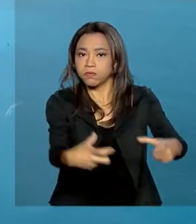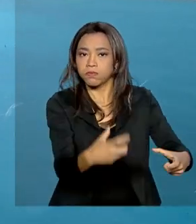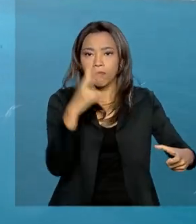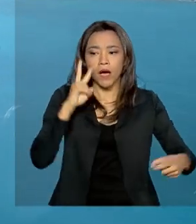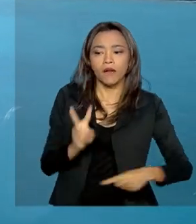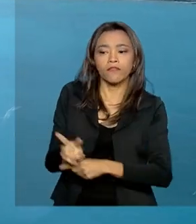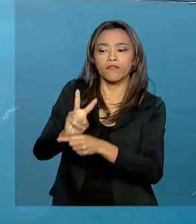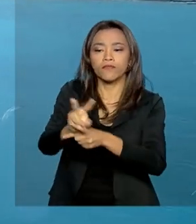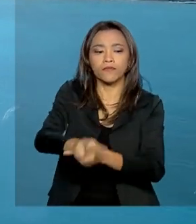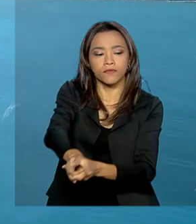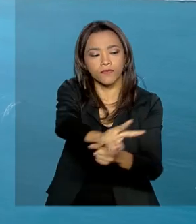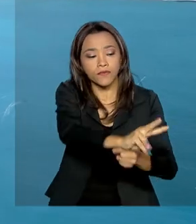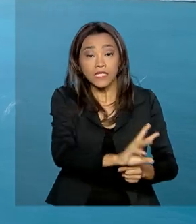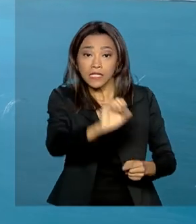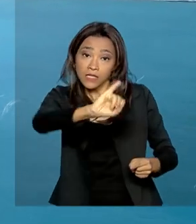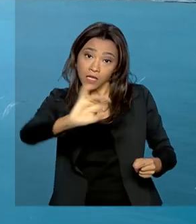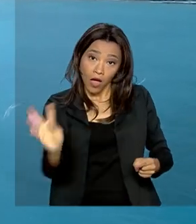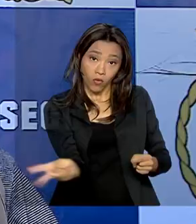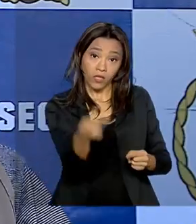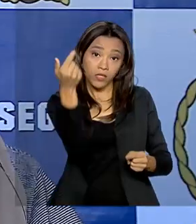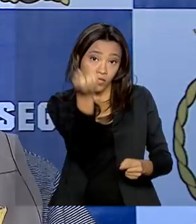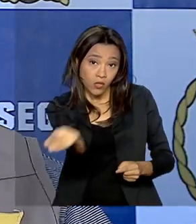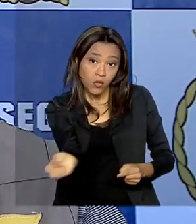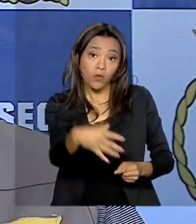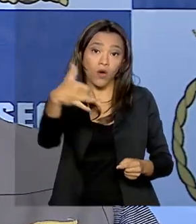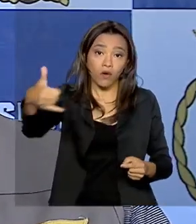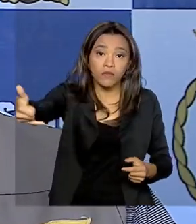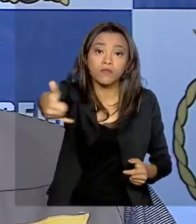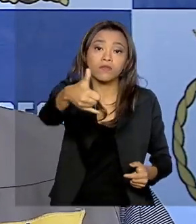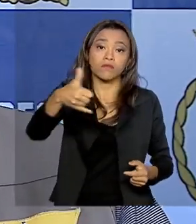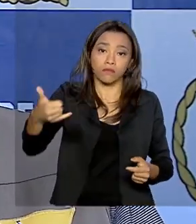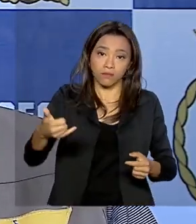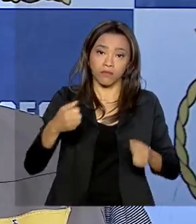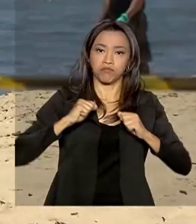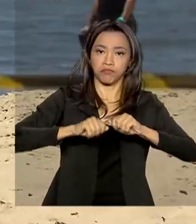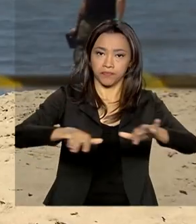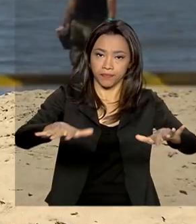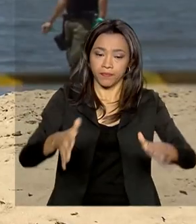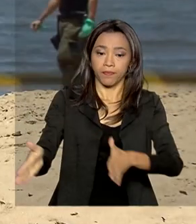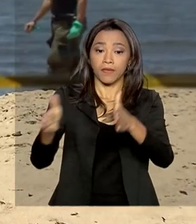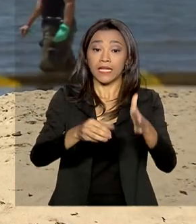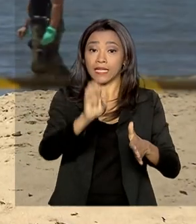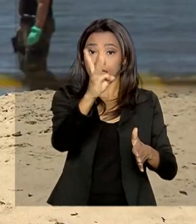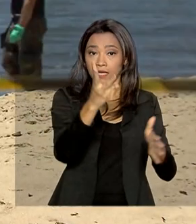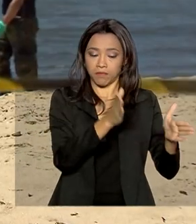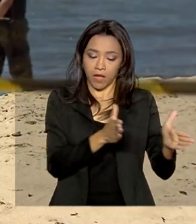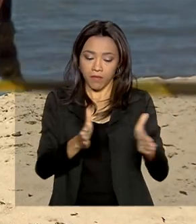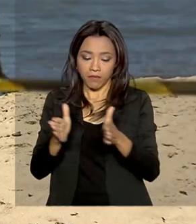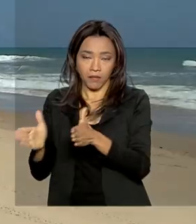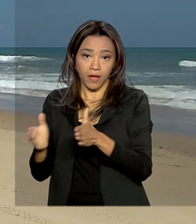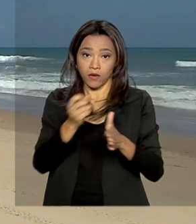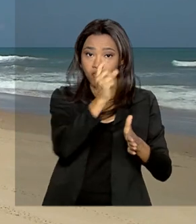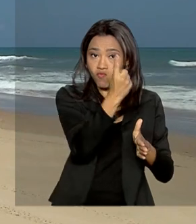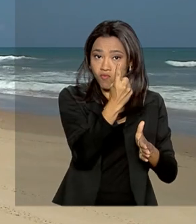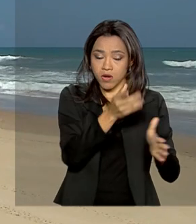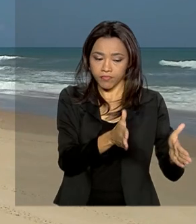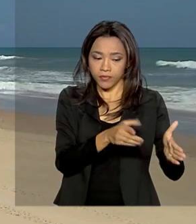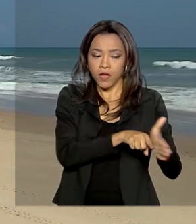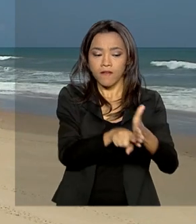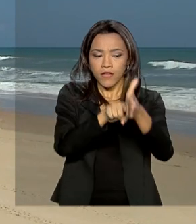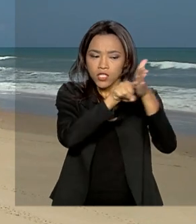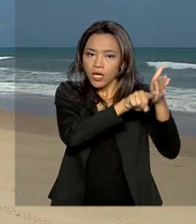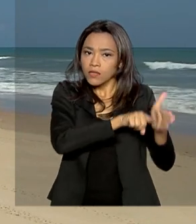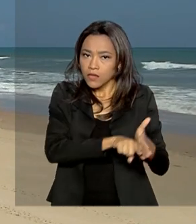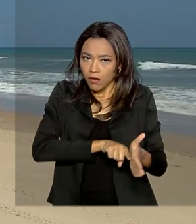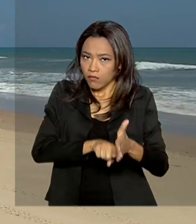para o caso de surgirem novas manchas. Nós estamos debruçados em três fases. Uma, a fase da investigação do